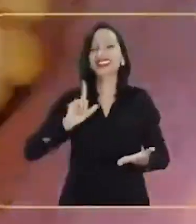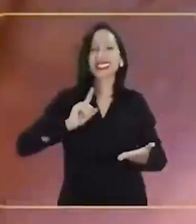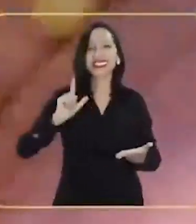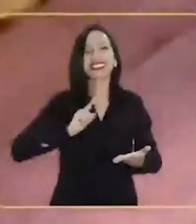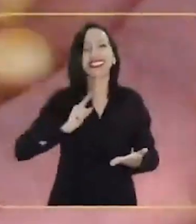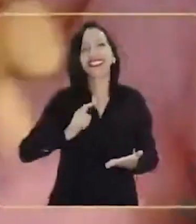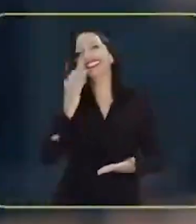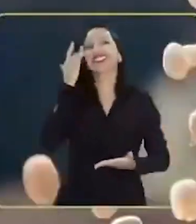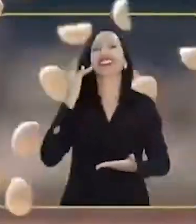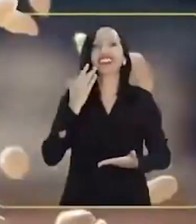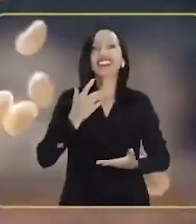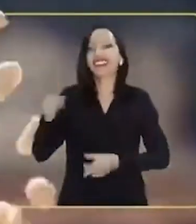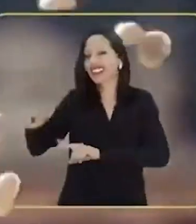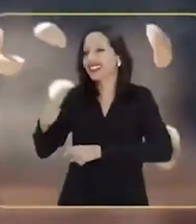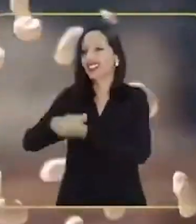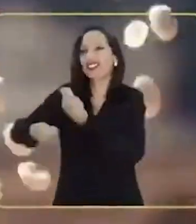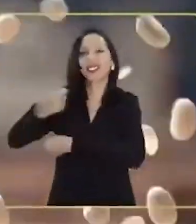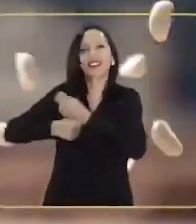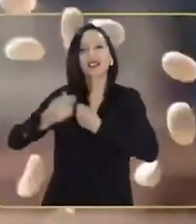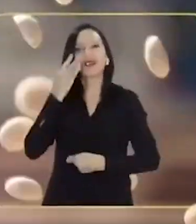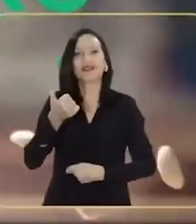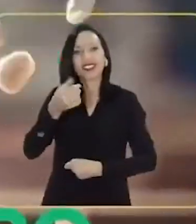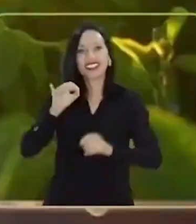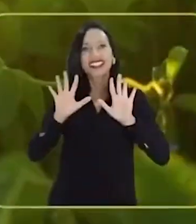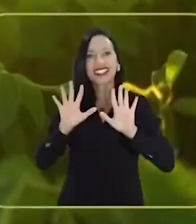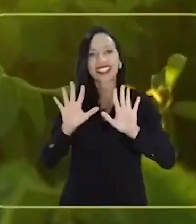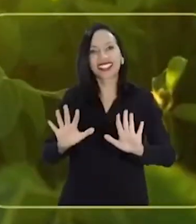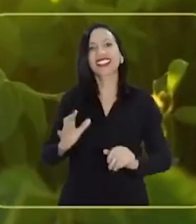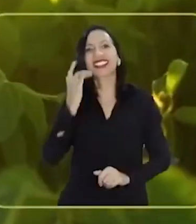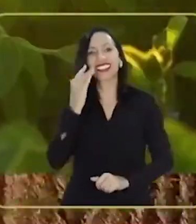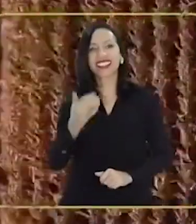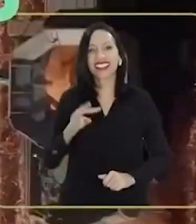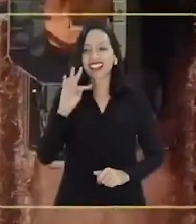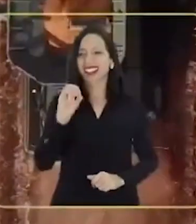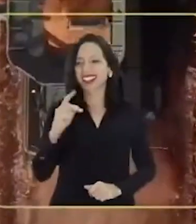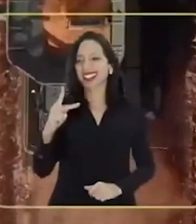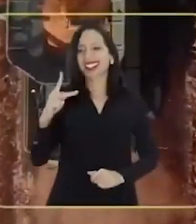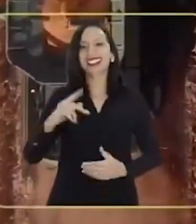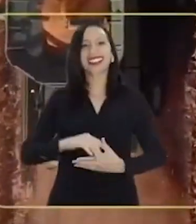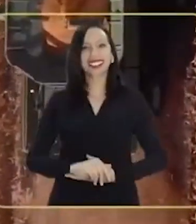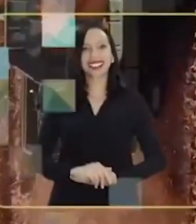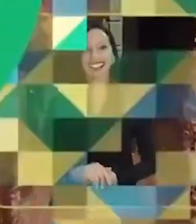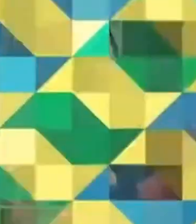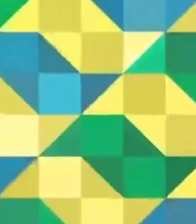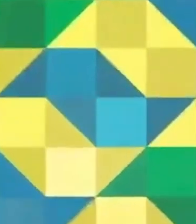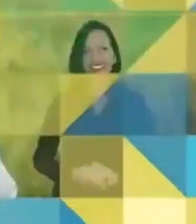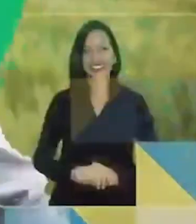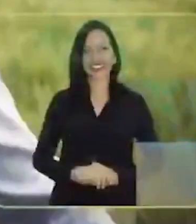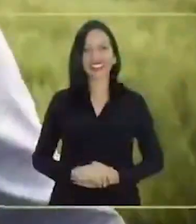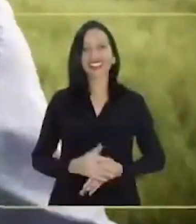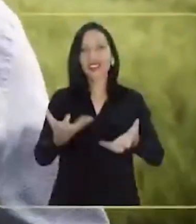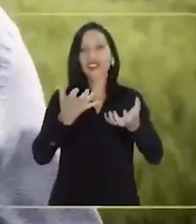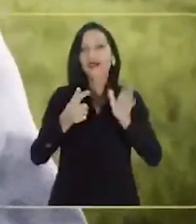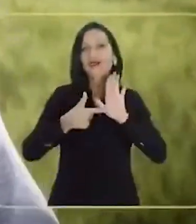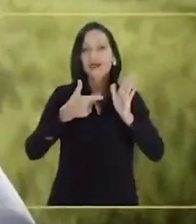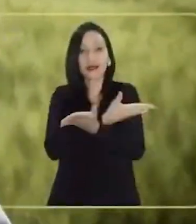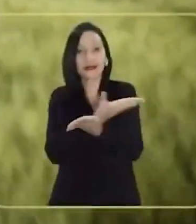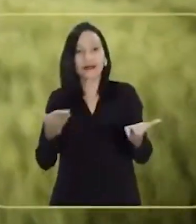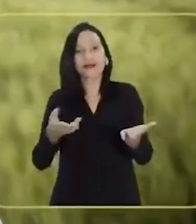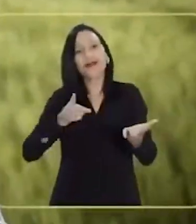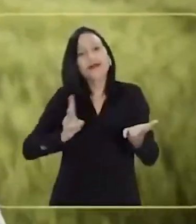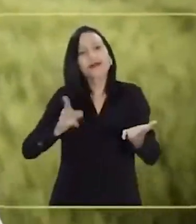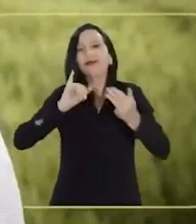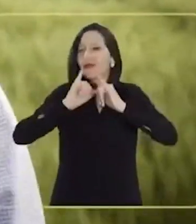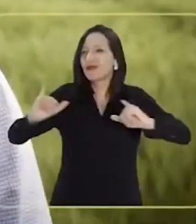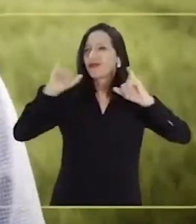deve ter ouvido Tarcísio é agro Tarcísio é 10 Tarcísio é top Quero mostrar pra